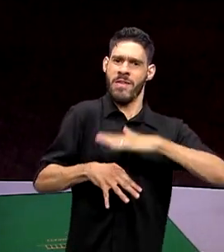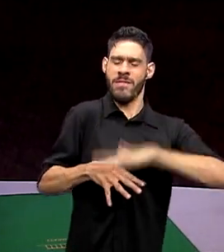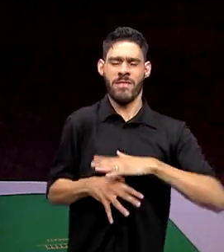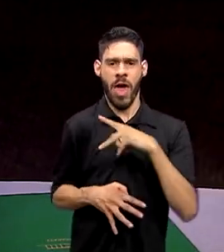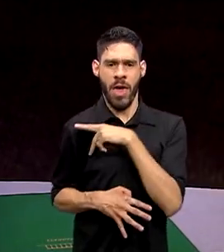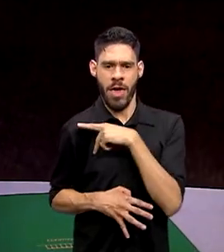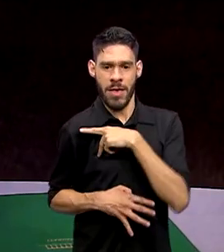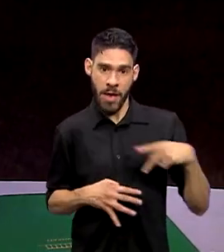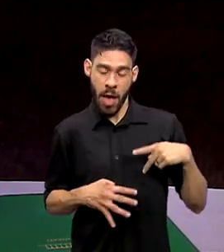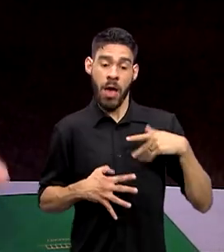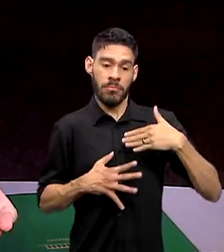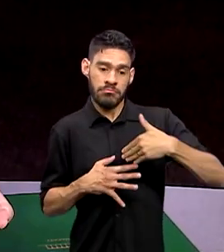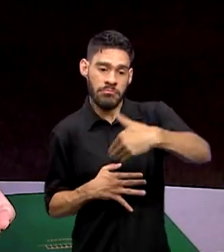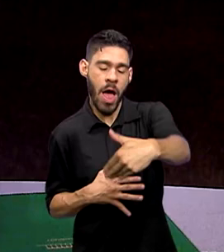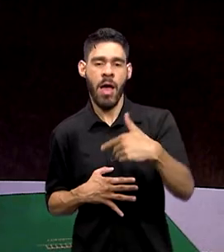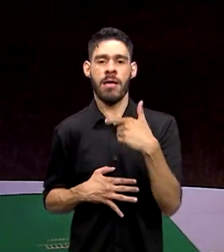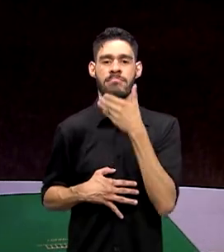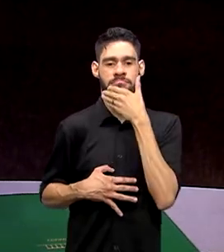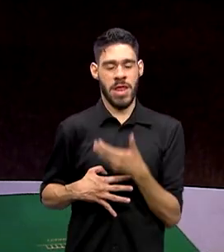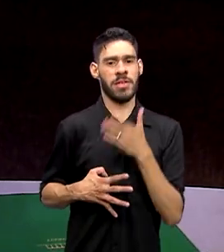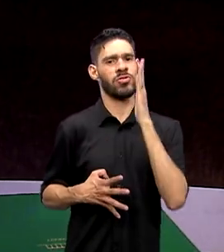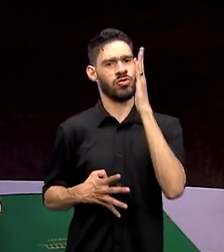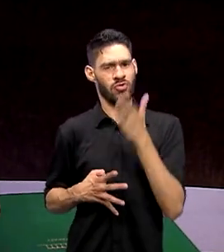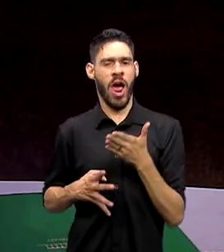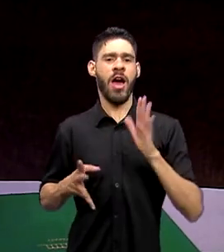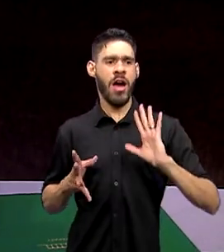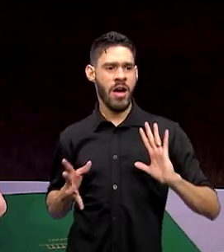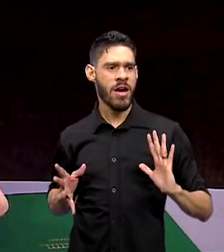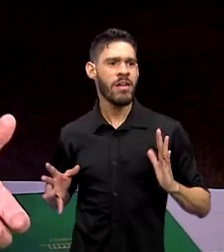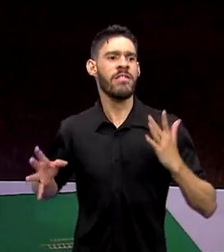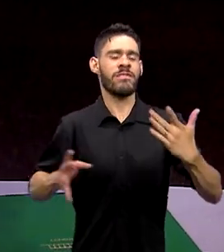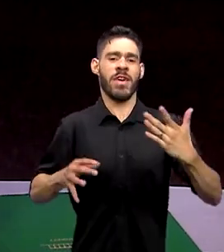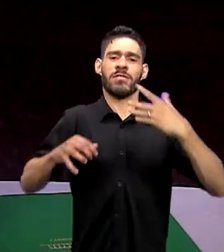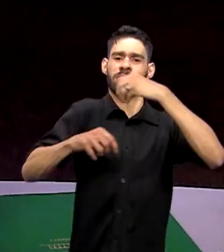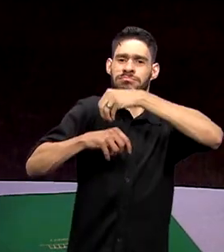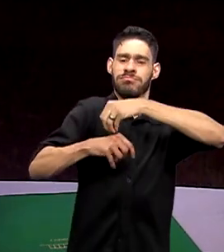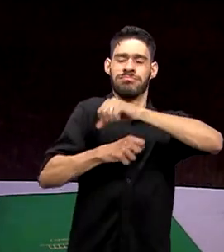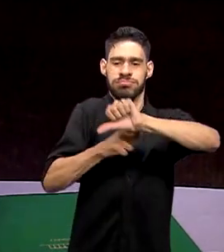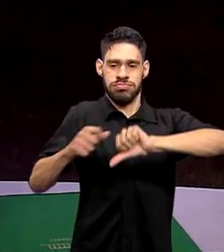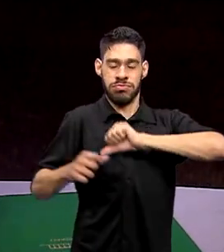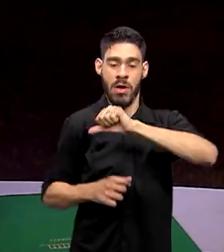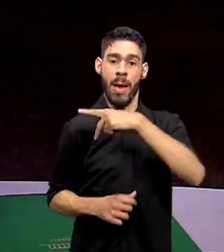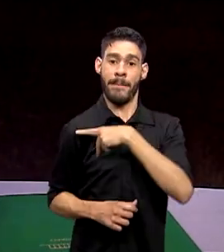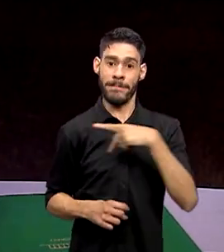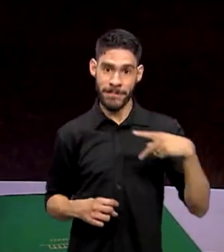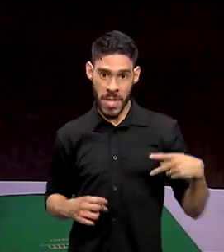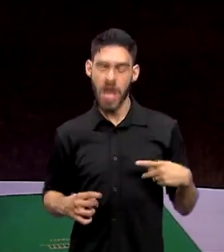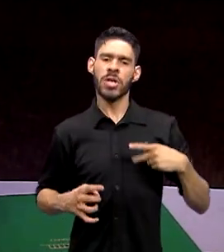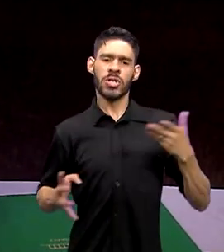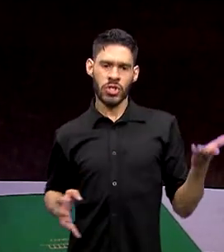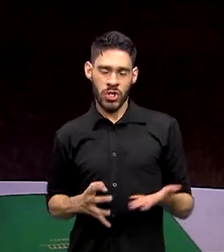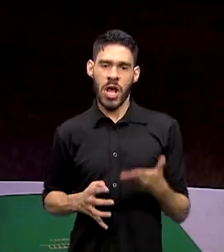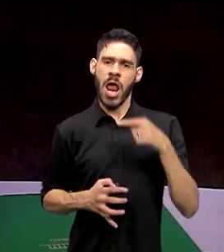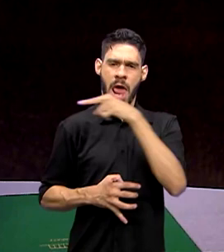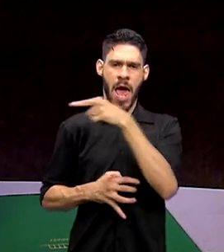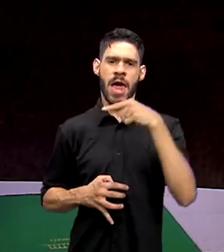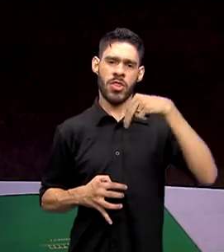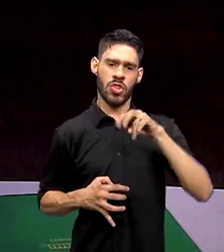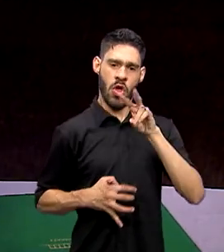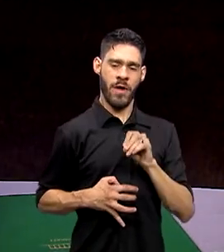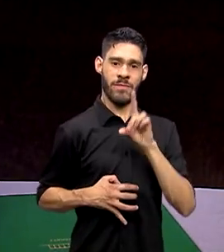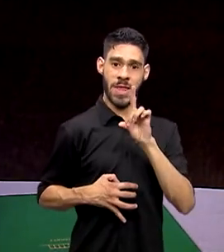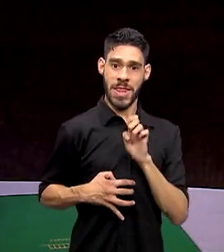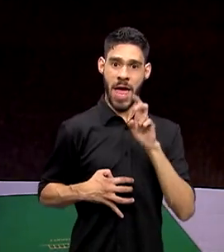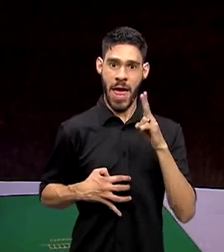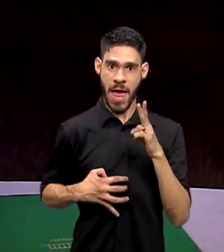a partir de dezembro, mas já a cerimônia formal de transmissão da presidência será feita agora em Nova Delhi. E o